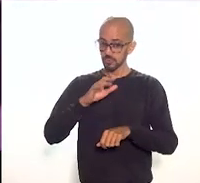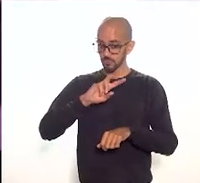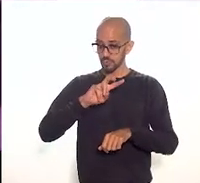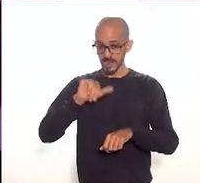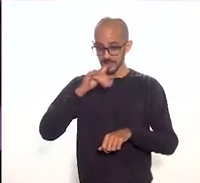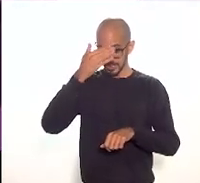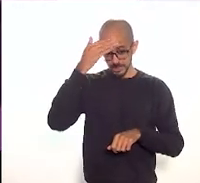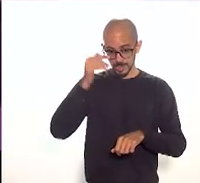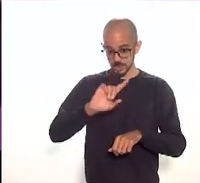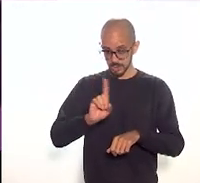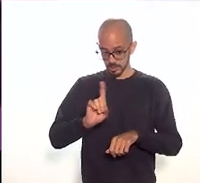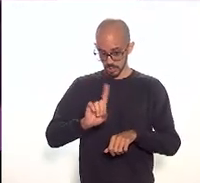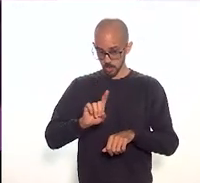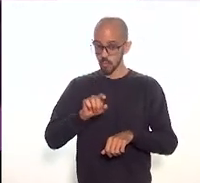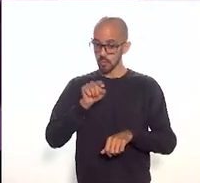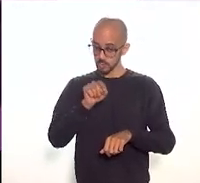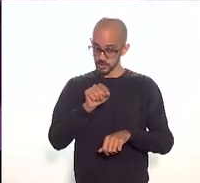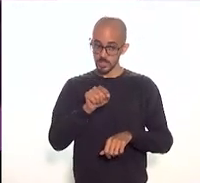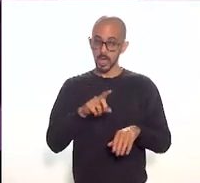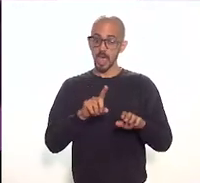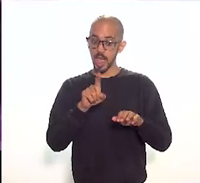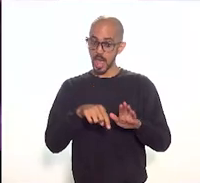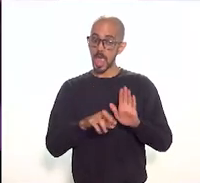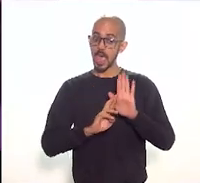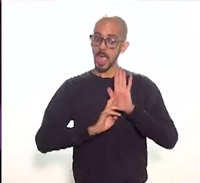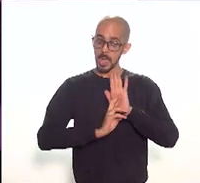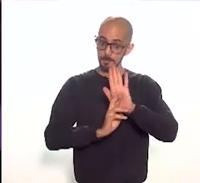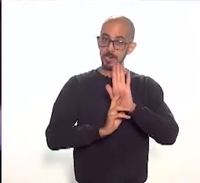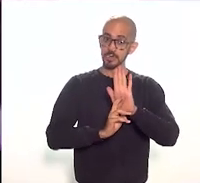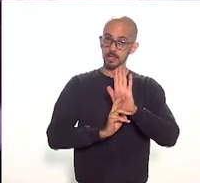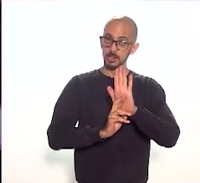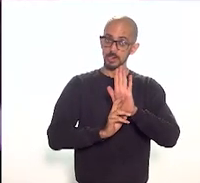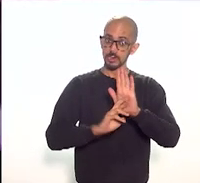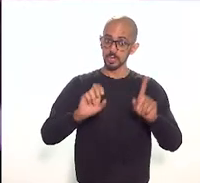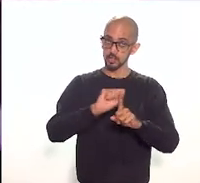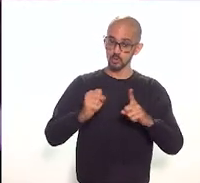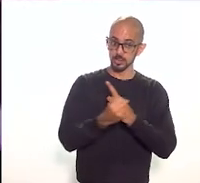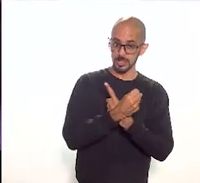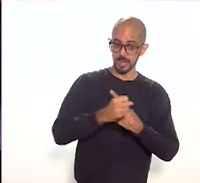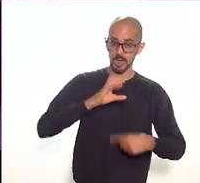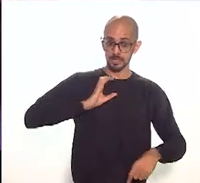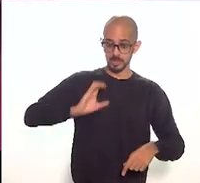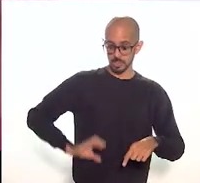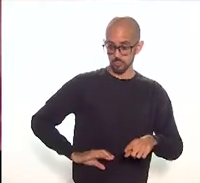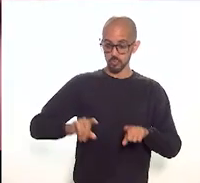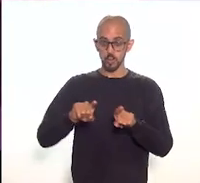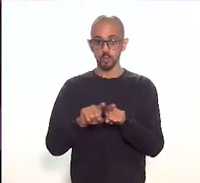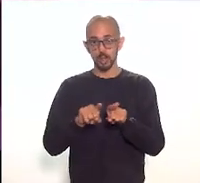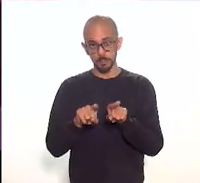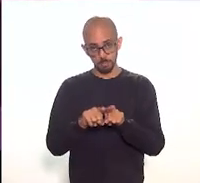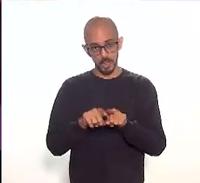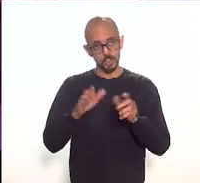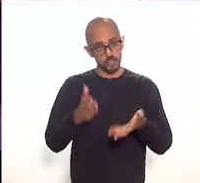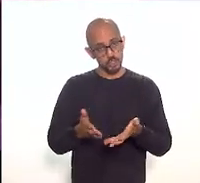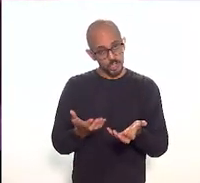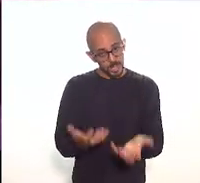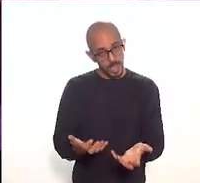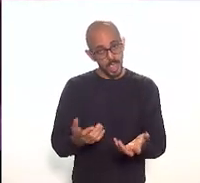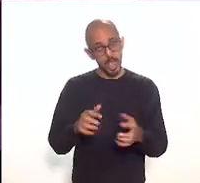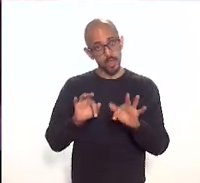é como você representa sociedade civil organizada nós queremos deixar por último